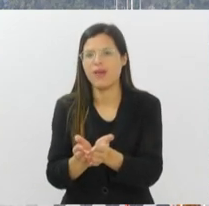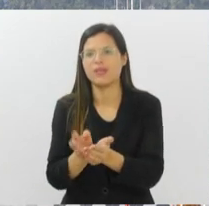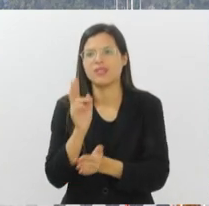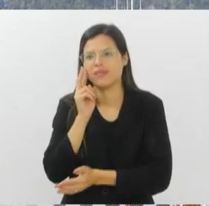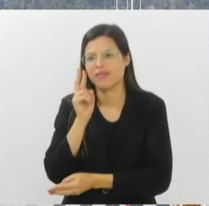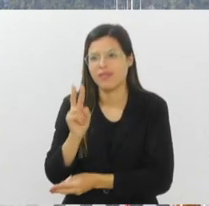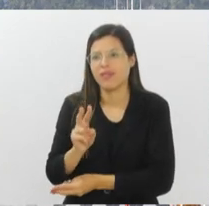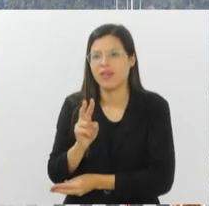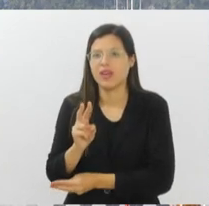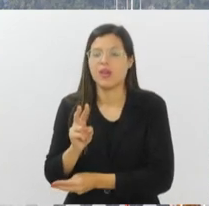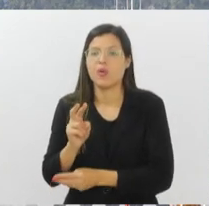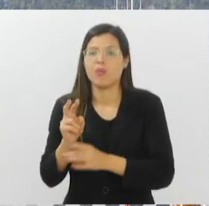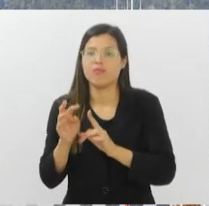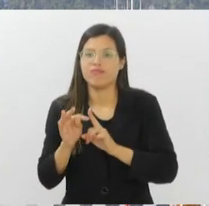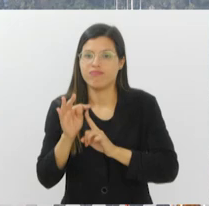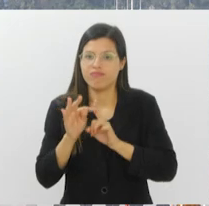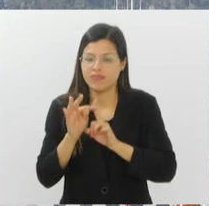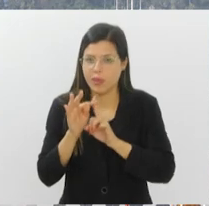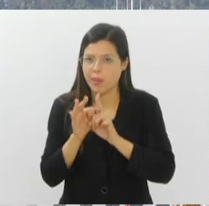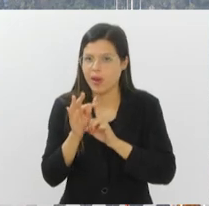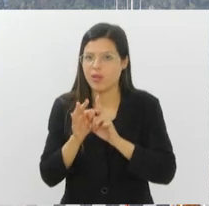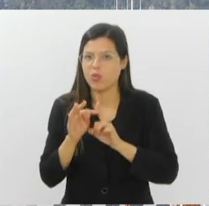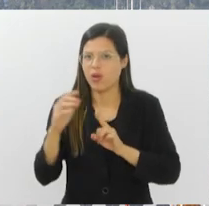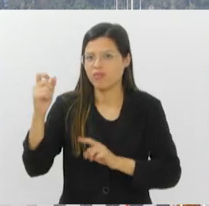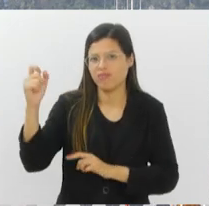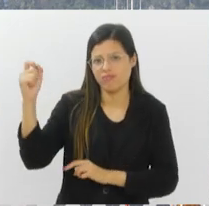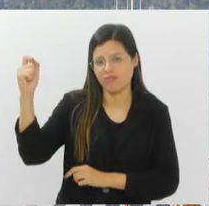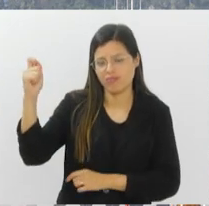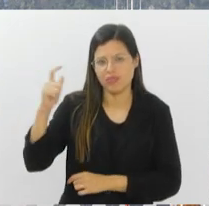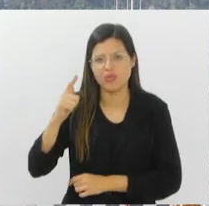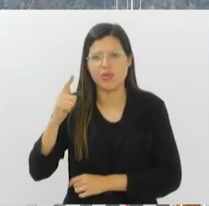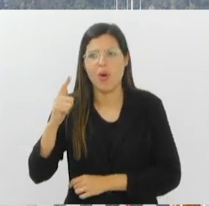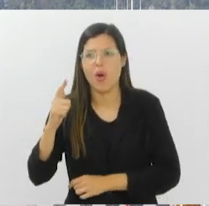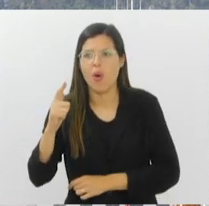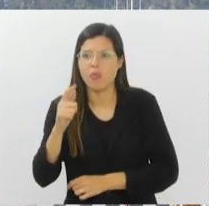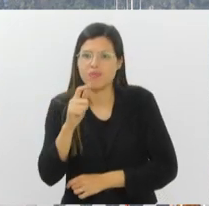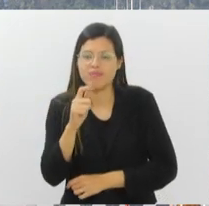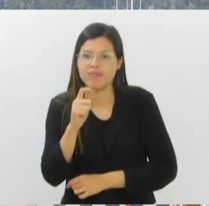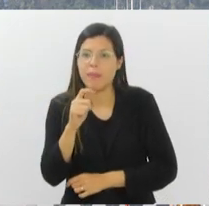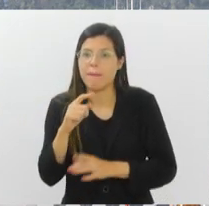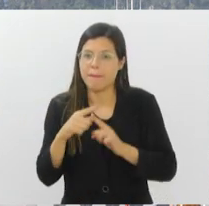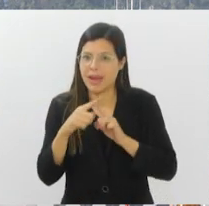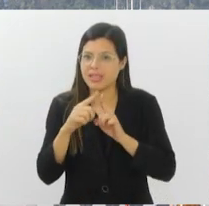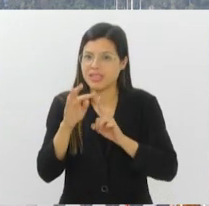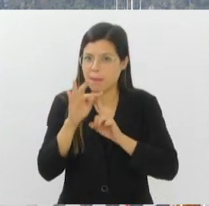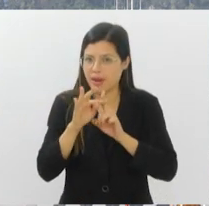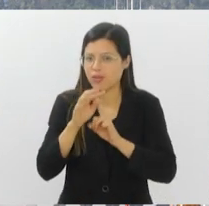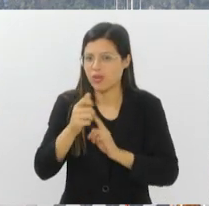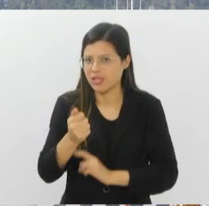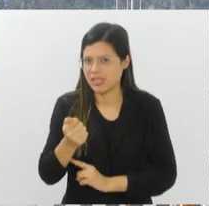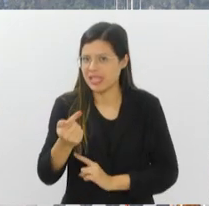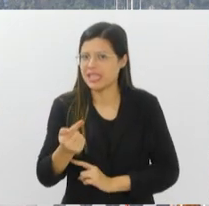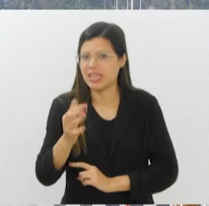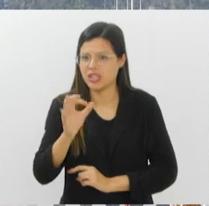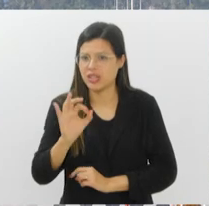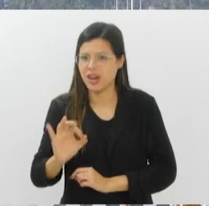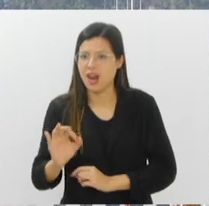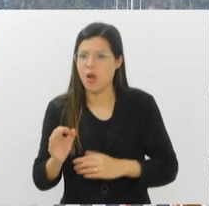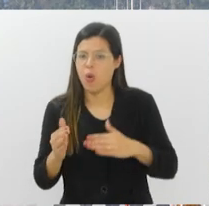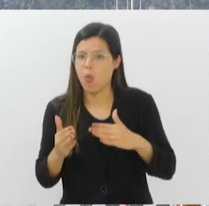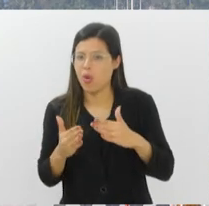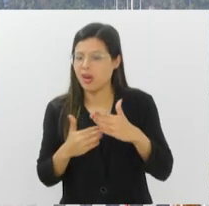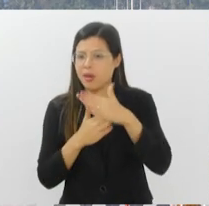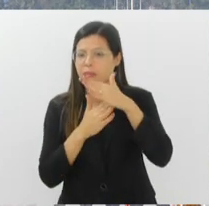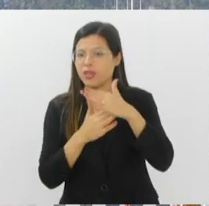tempo amanheceu ensolarado, com a temperatura ainda baixa. Nesse momento, faz 17 graus. A máxima prevista para hoje